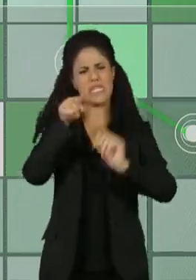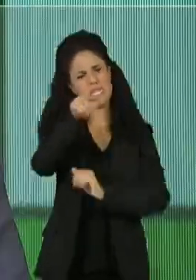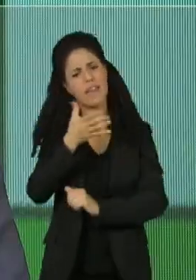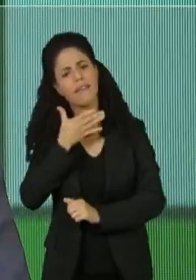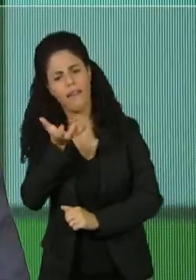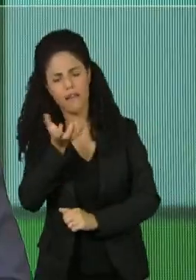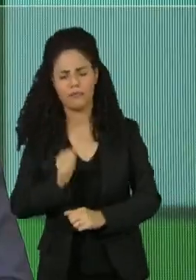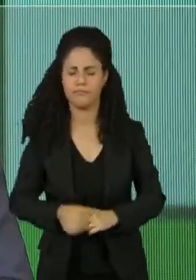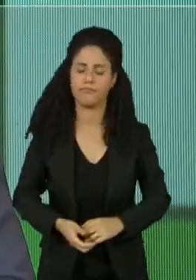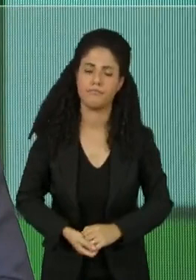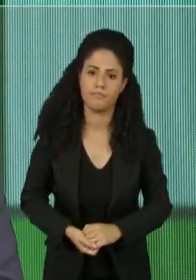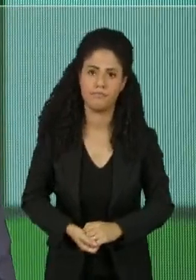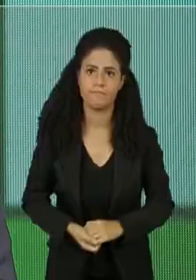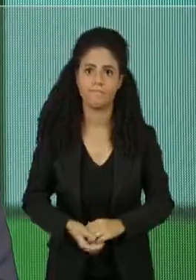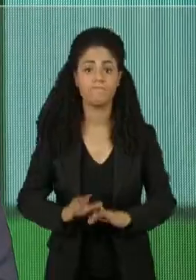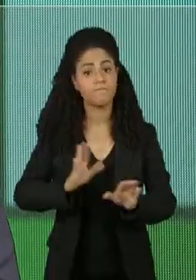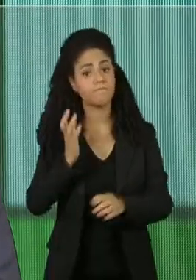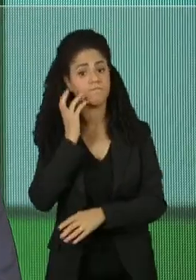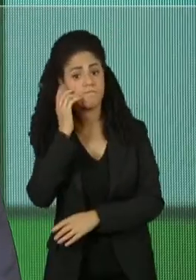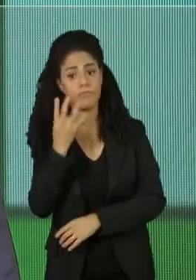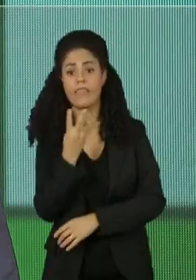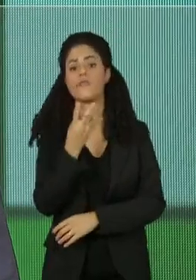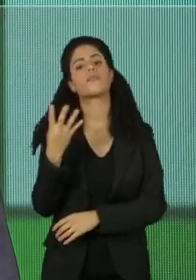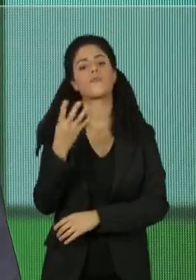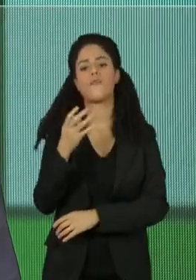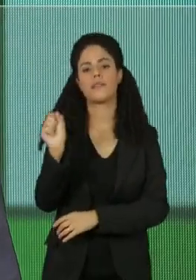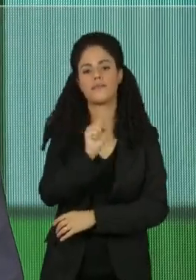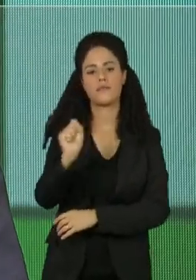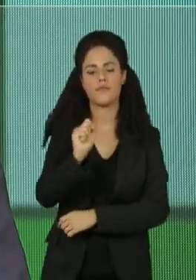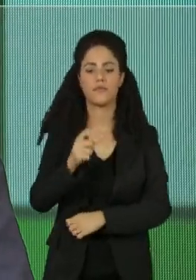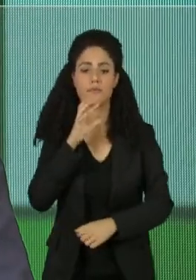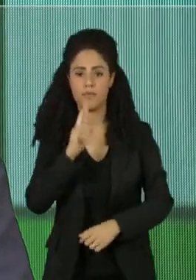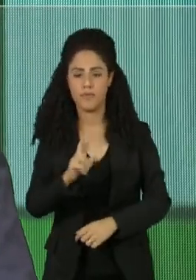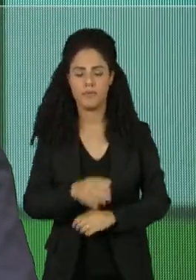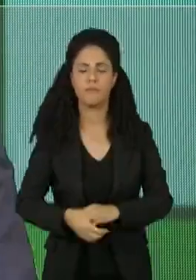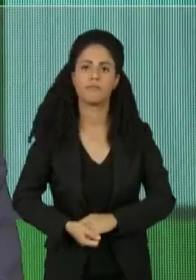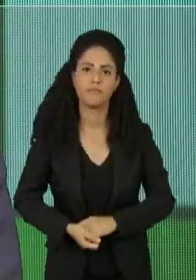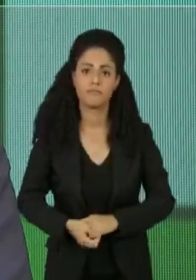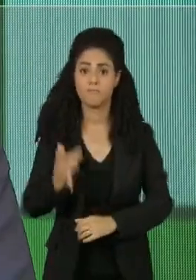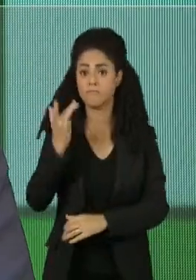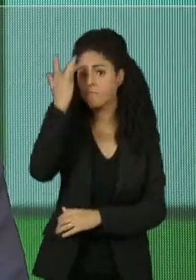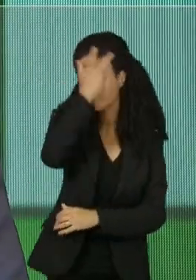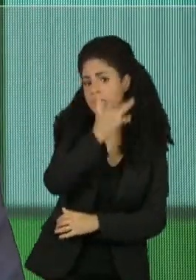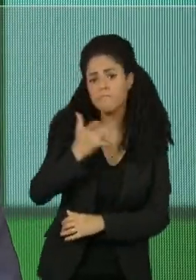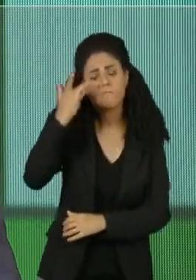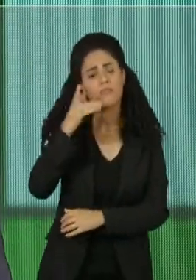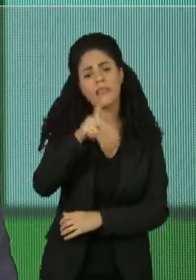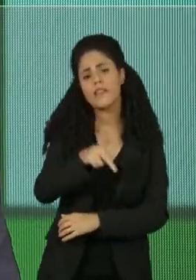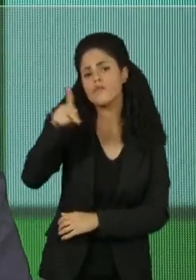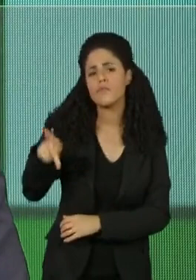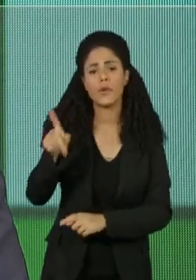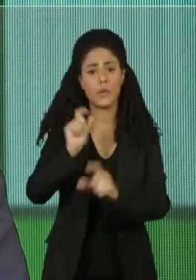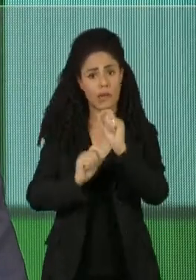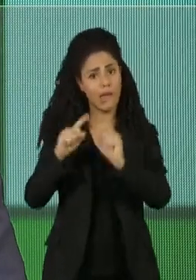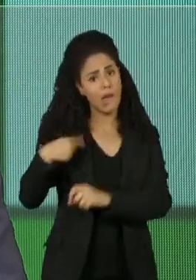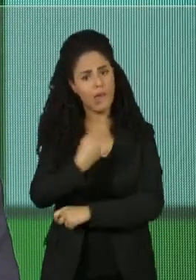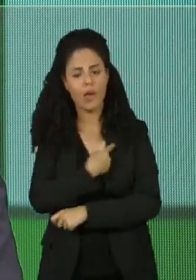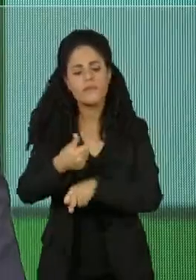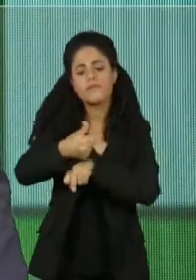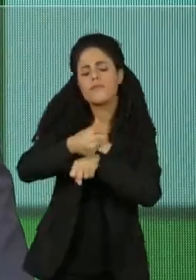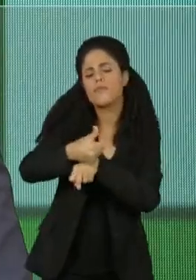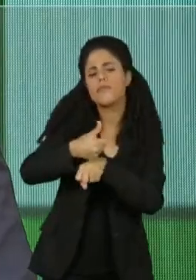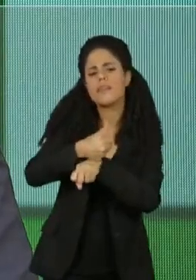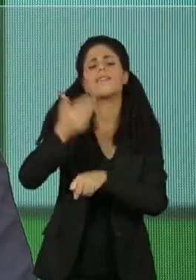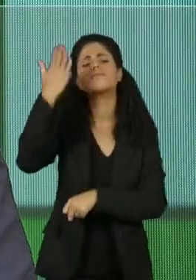um bom exemplo? O candidato Tarcísio tem 44 segundos para a sua tréplica. Haddad, o nosso professor, o nosso profissional de saúde